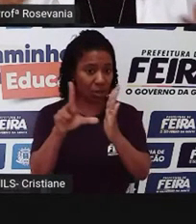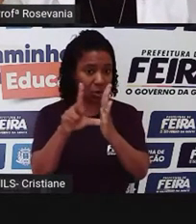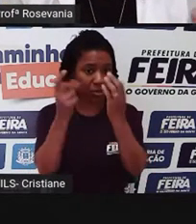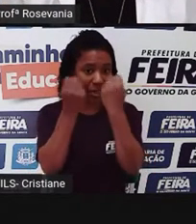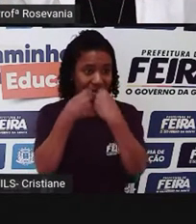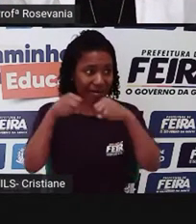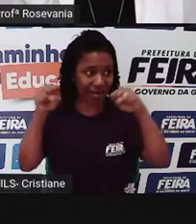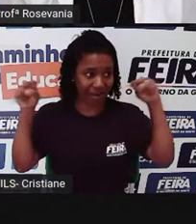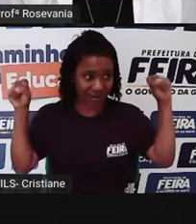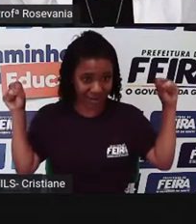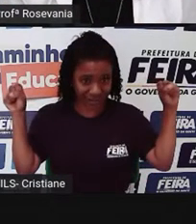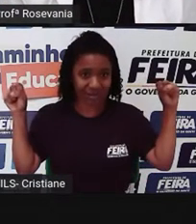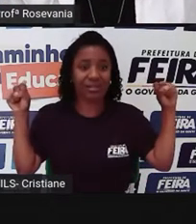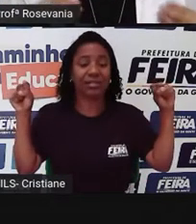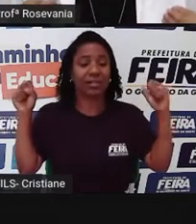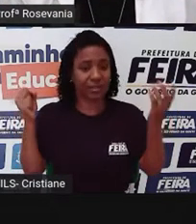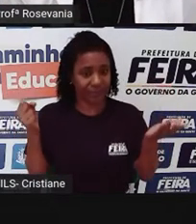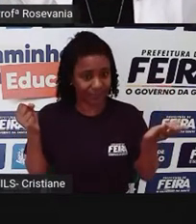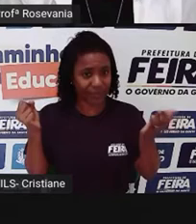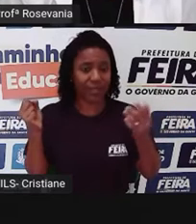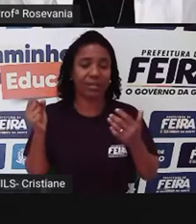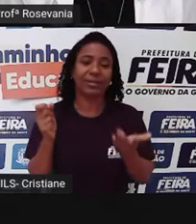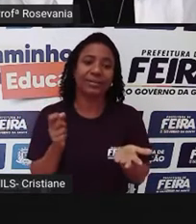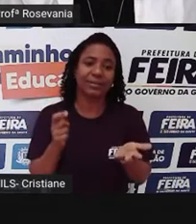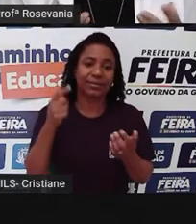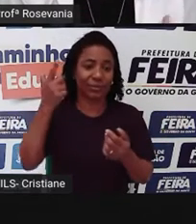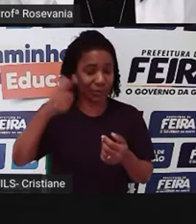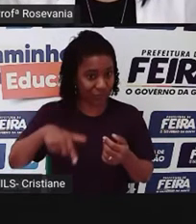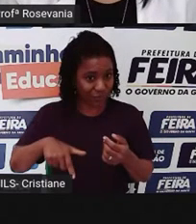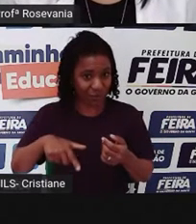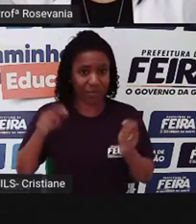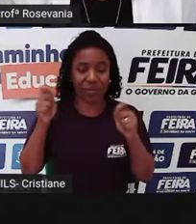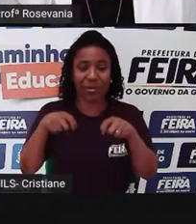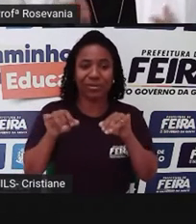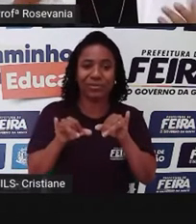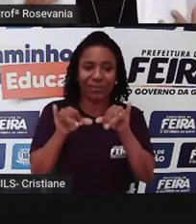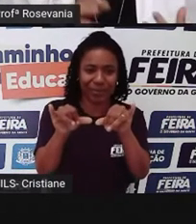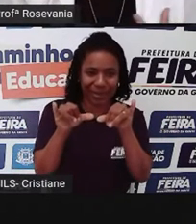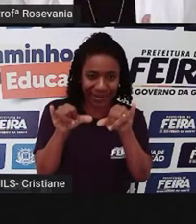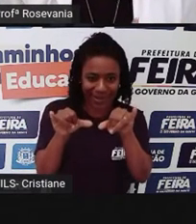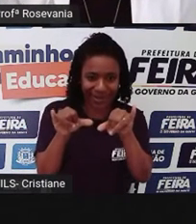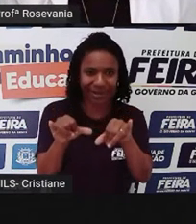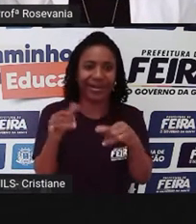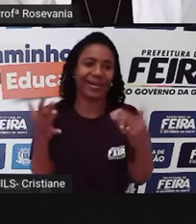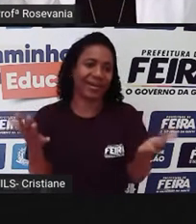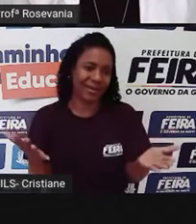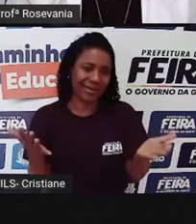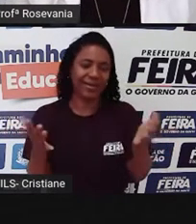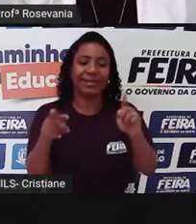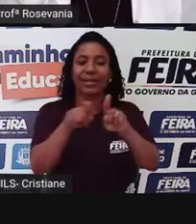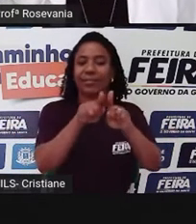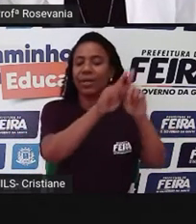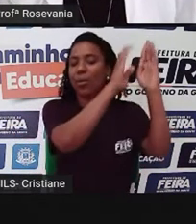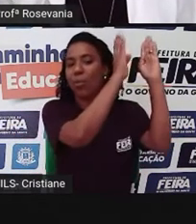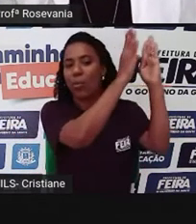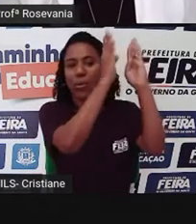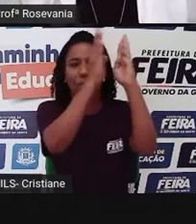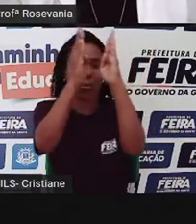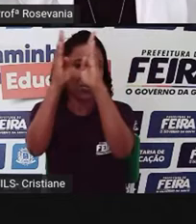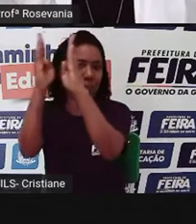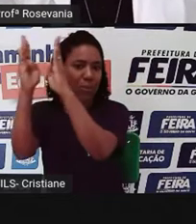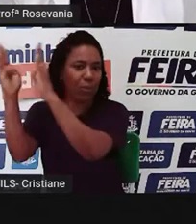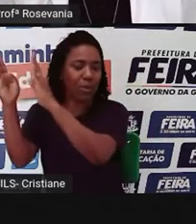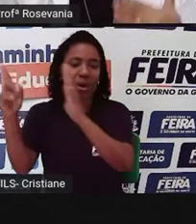são, né, esses locais onde a gente vai encontrar isso? Mais uma vez, os supermercados, os armazéns, lojas